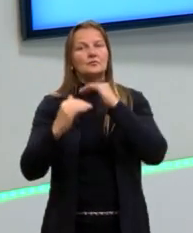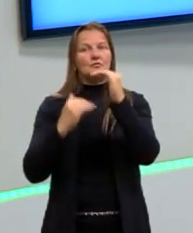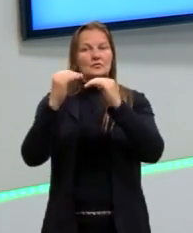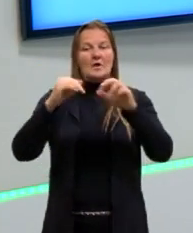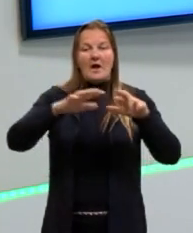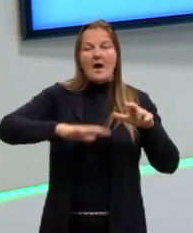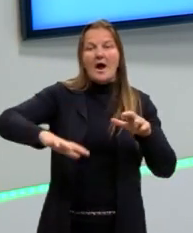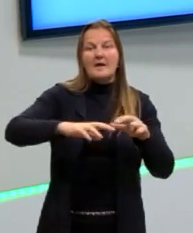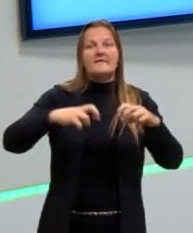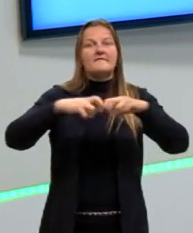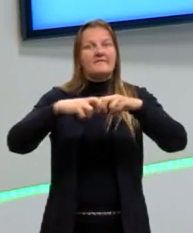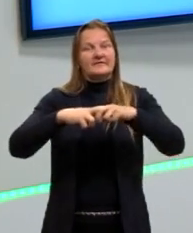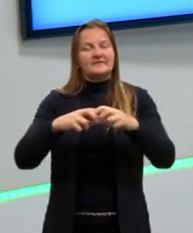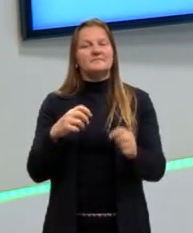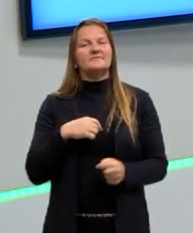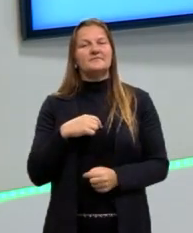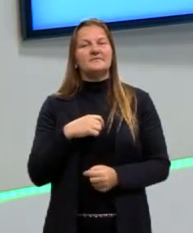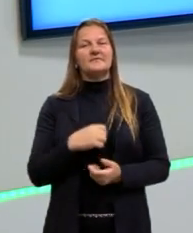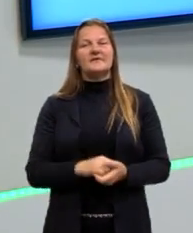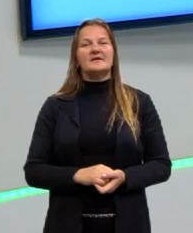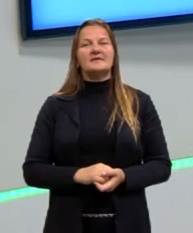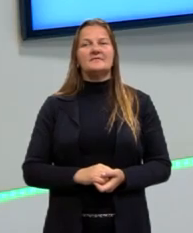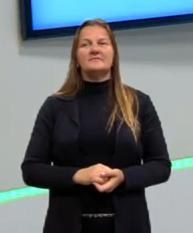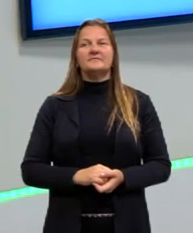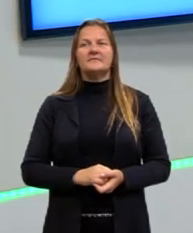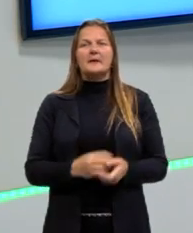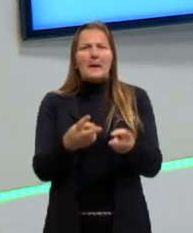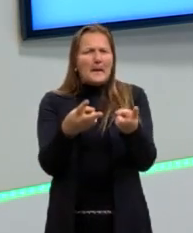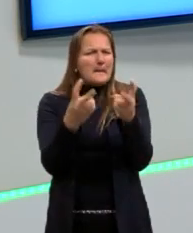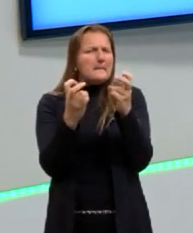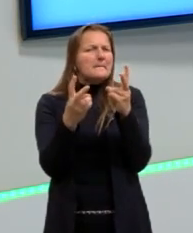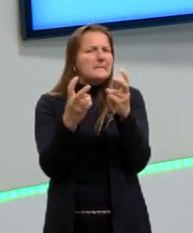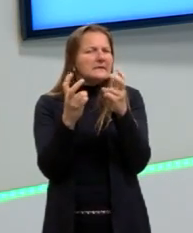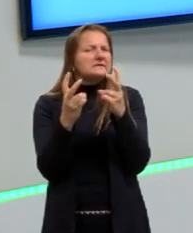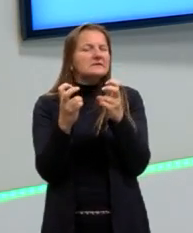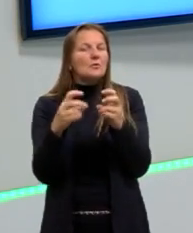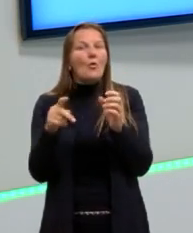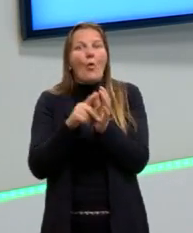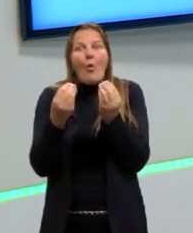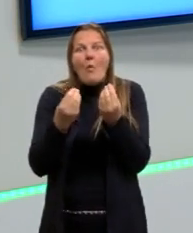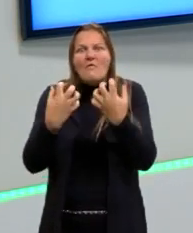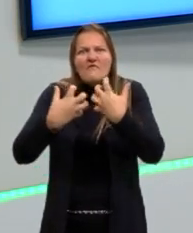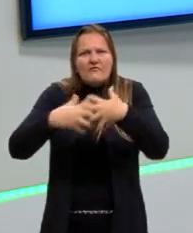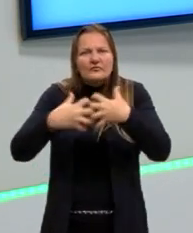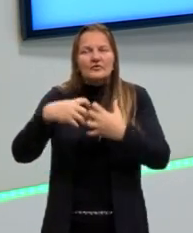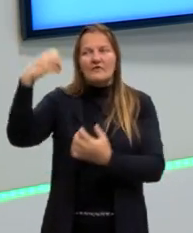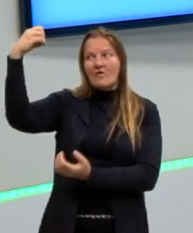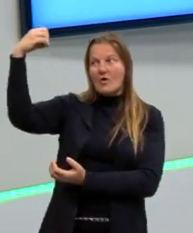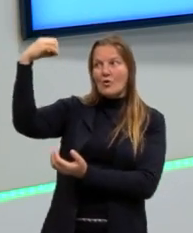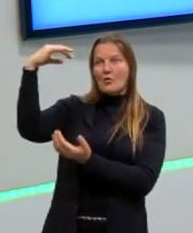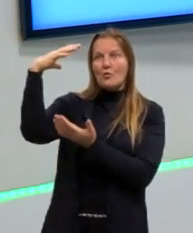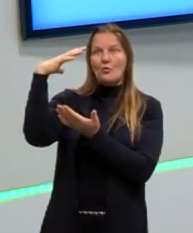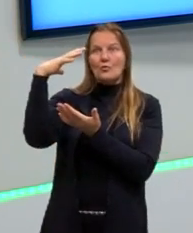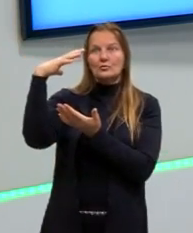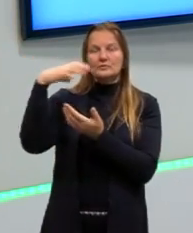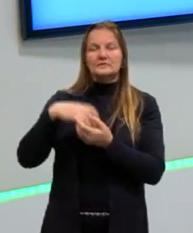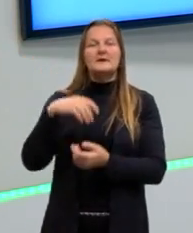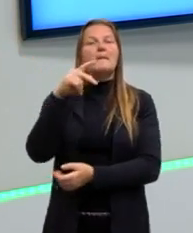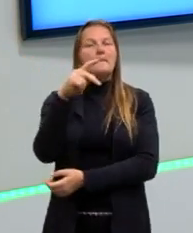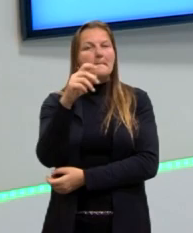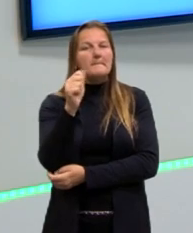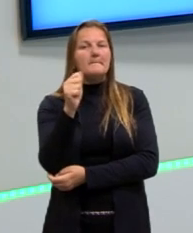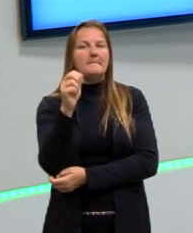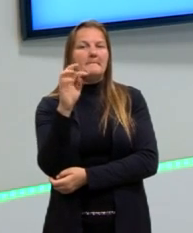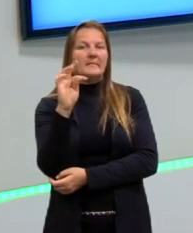área. E ele já tinha, então, uma percepção corpuscular da luz, onde ele já dizia, então, partículas